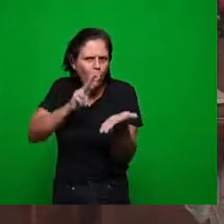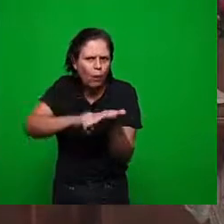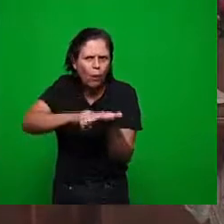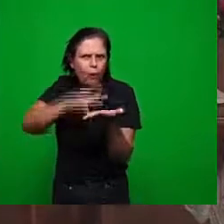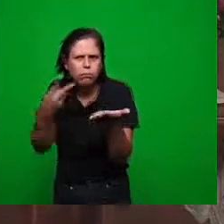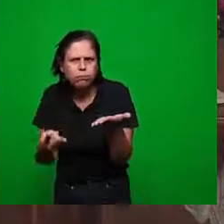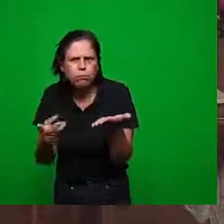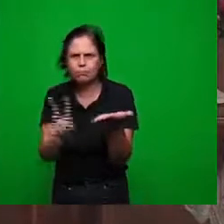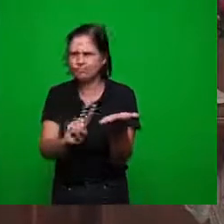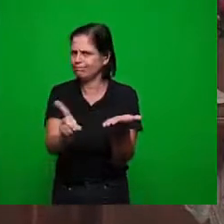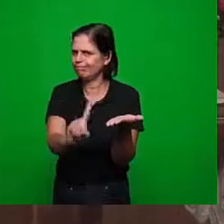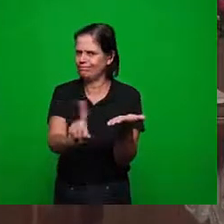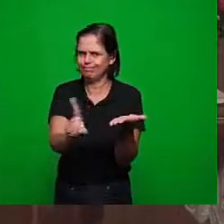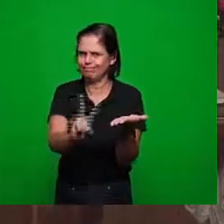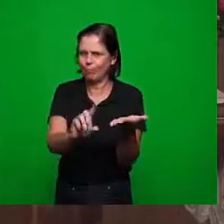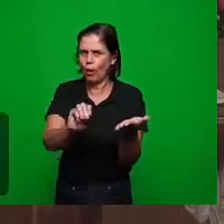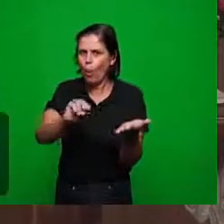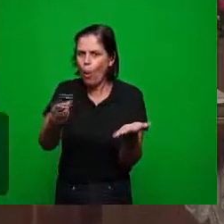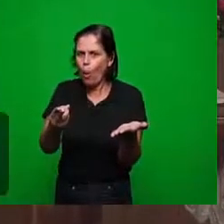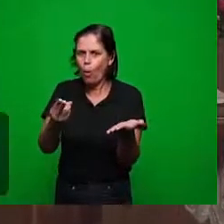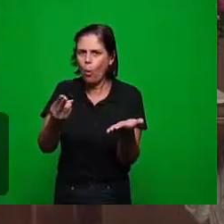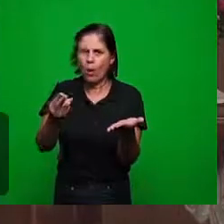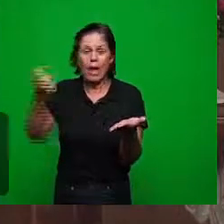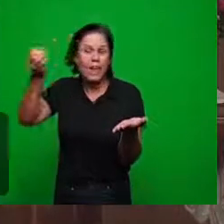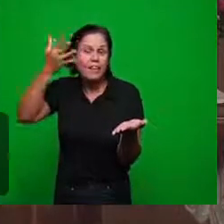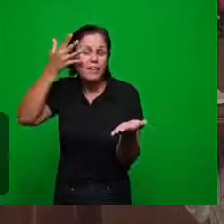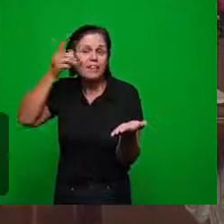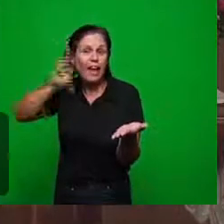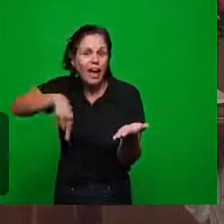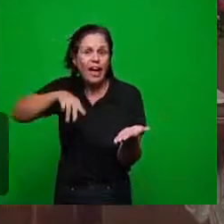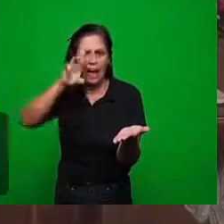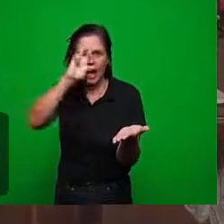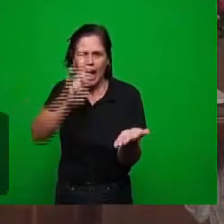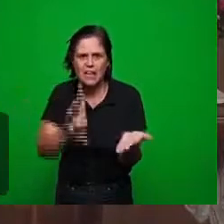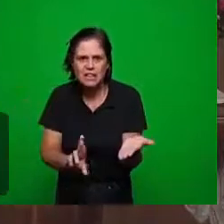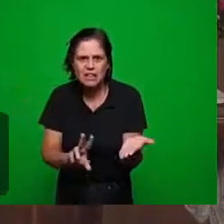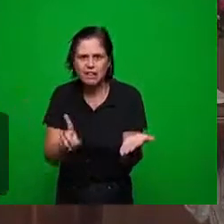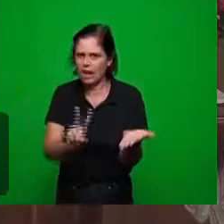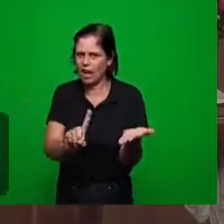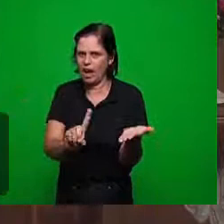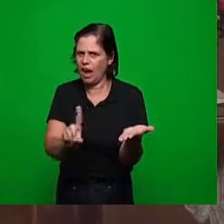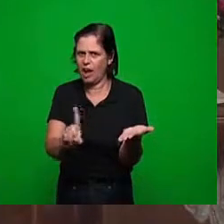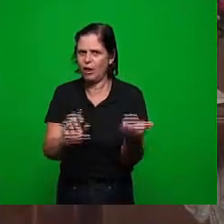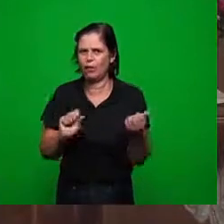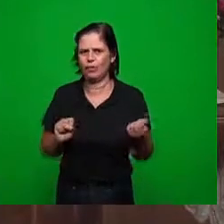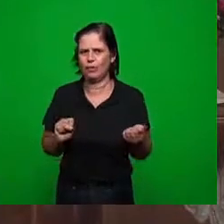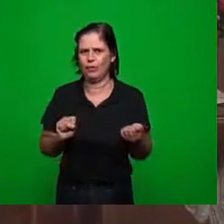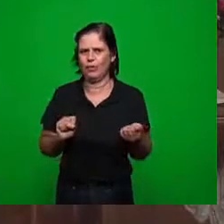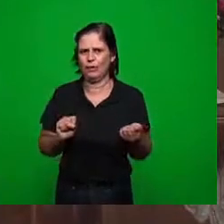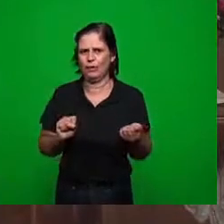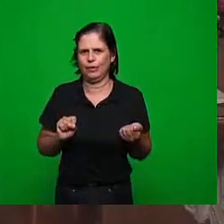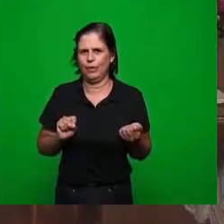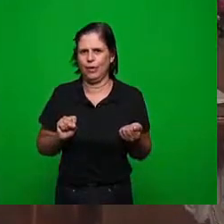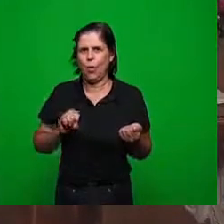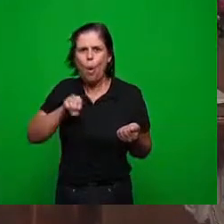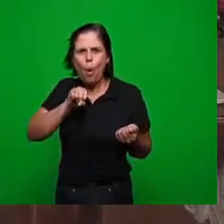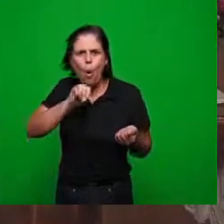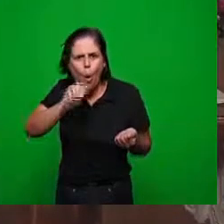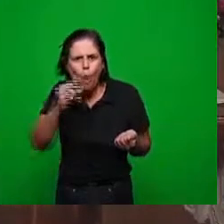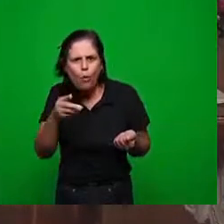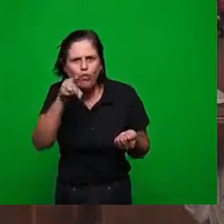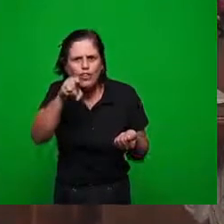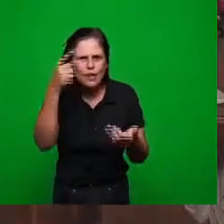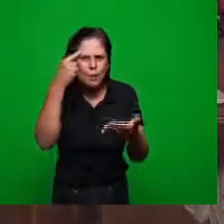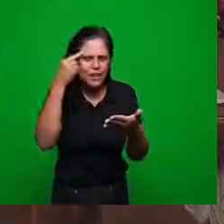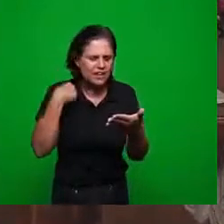interpretação e nem razão quando você fala no crer ali não é o crer naquilo que você acha que tem que crer mas aquilo que o